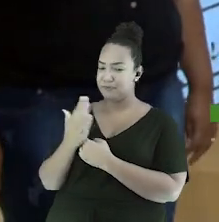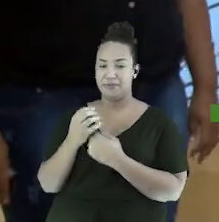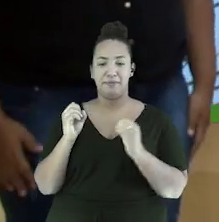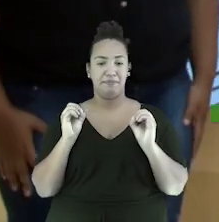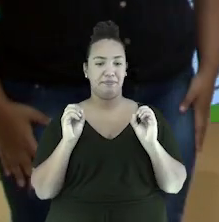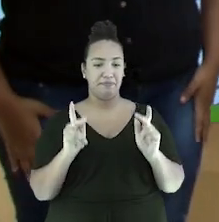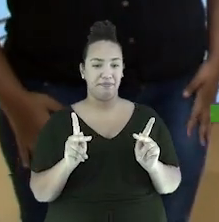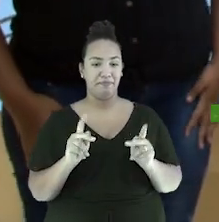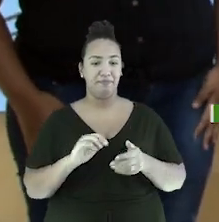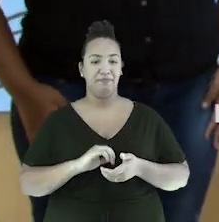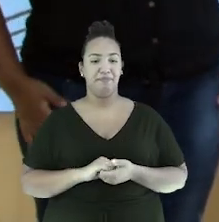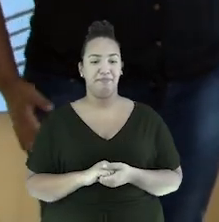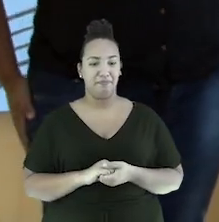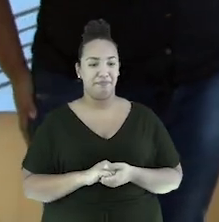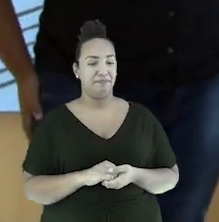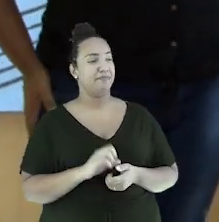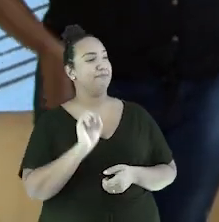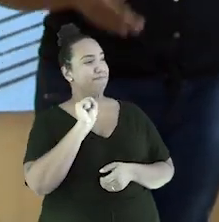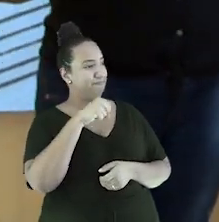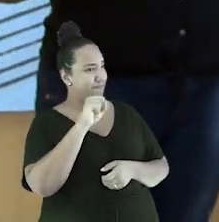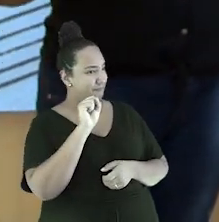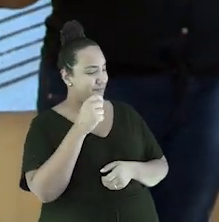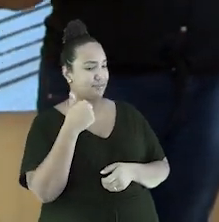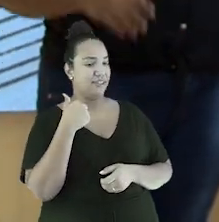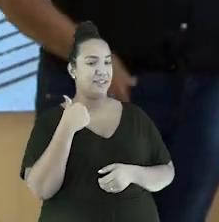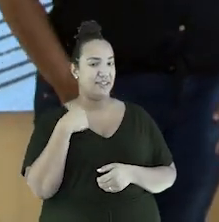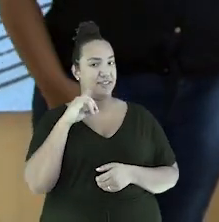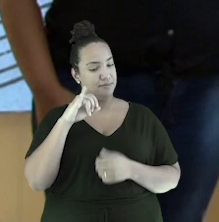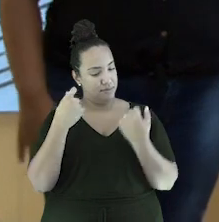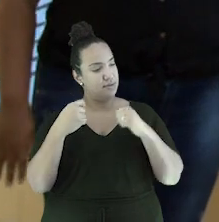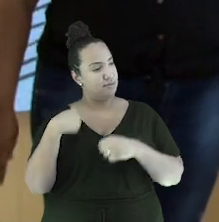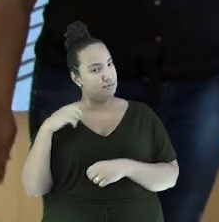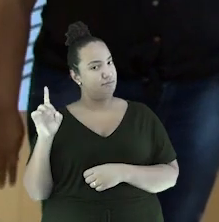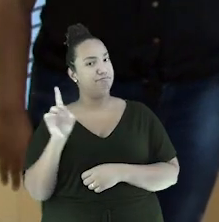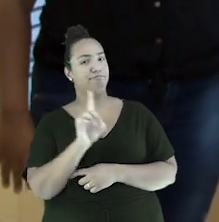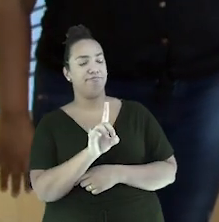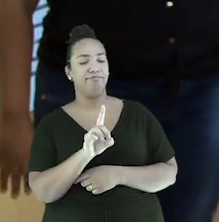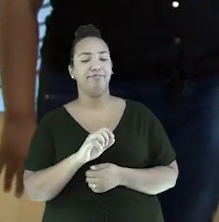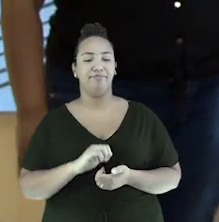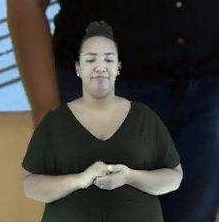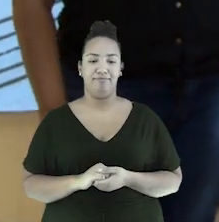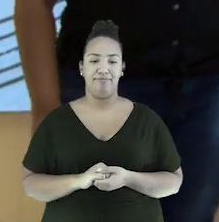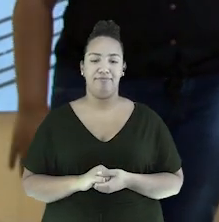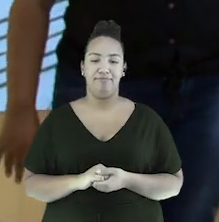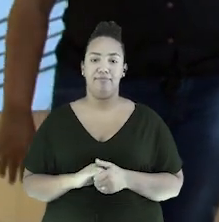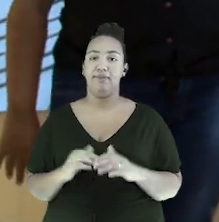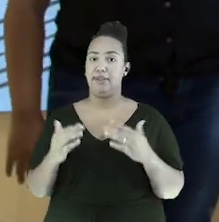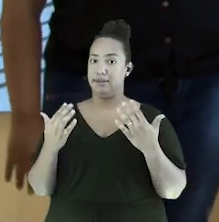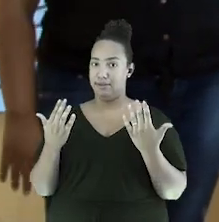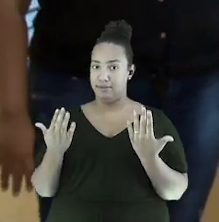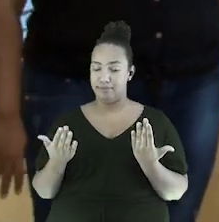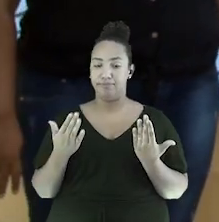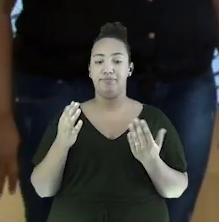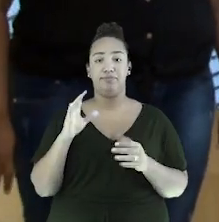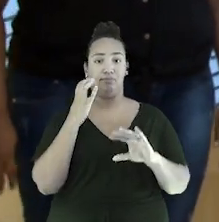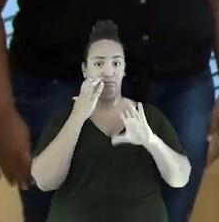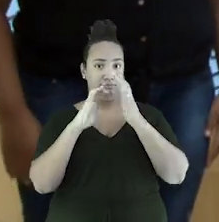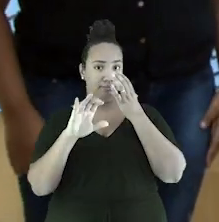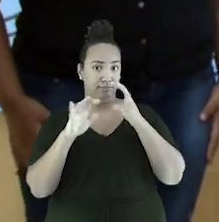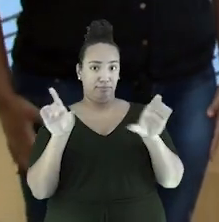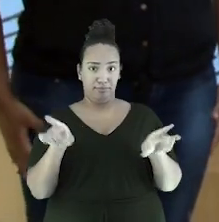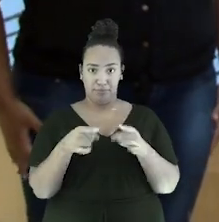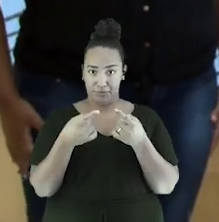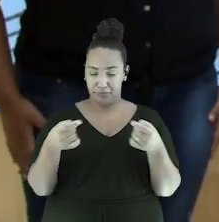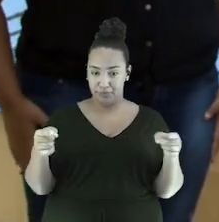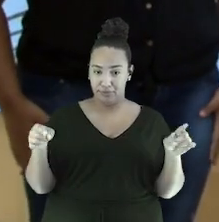programa. Sim! E virei sempre que precisar. Então vamos fazer o seguinte? Nós vamos cantar a música e